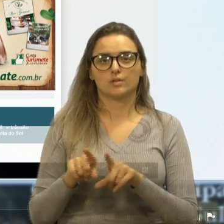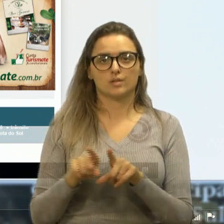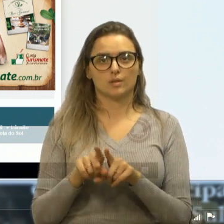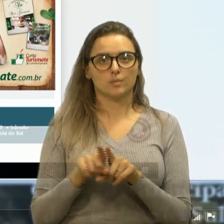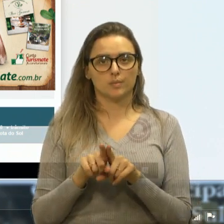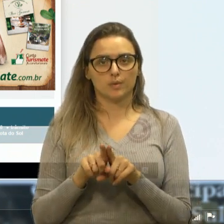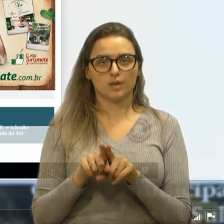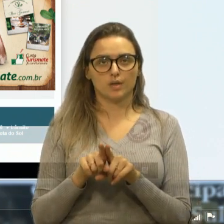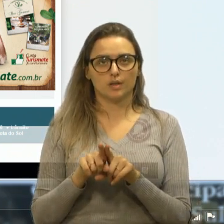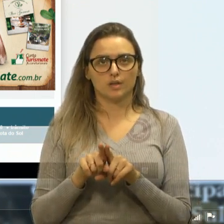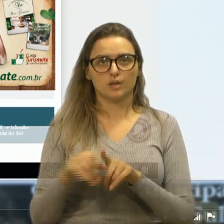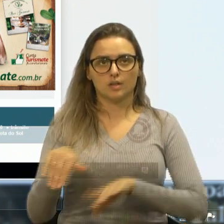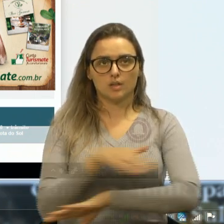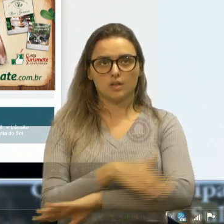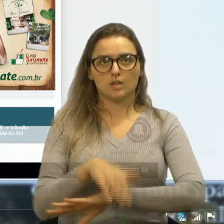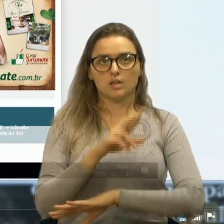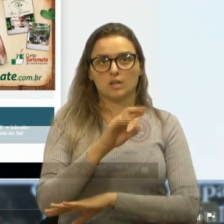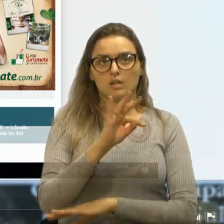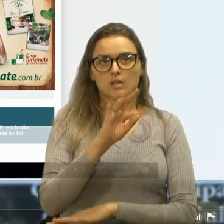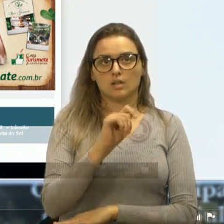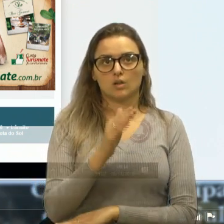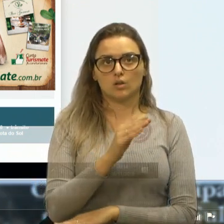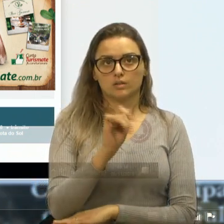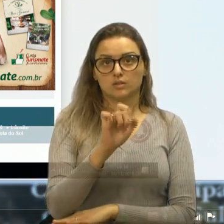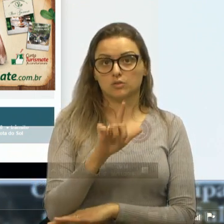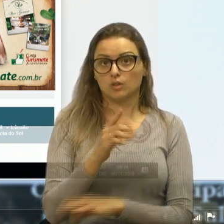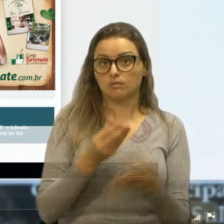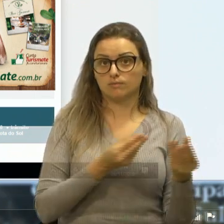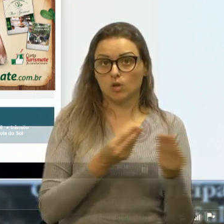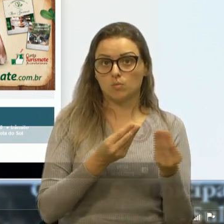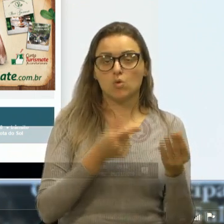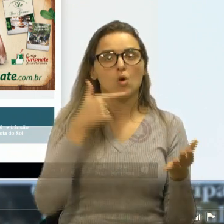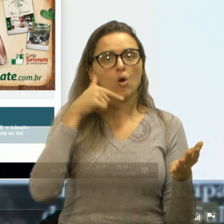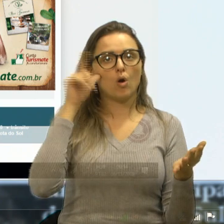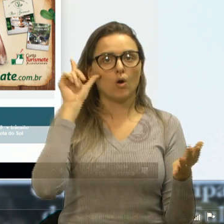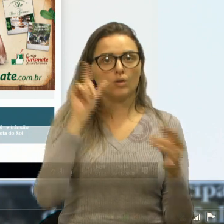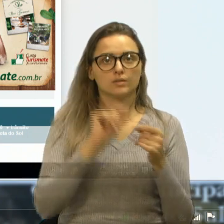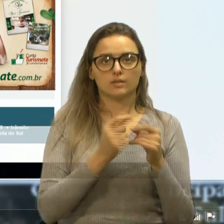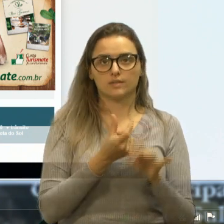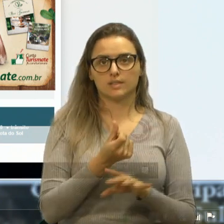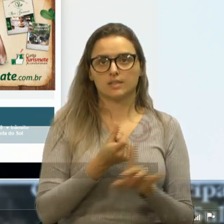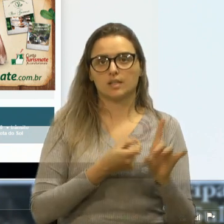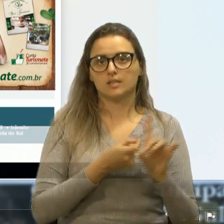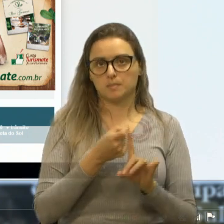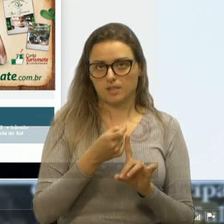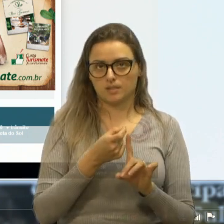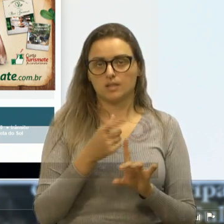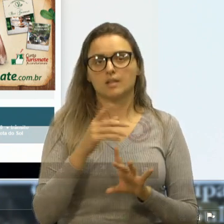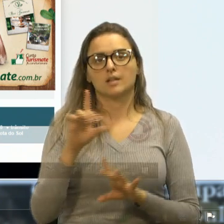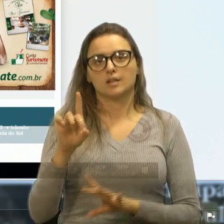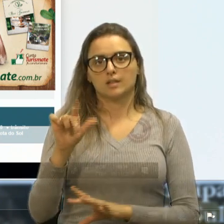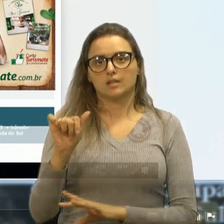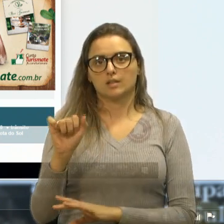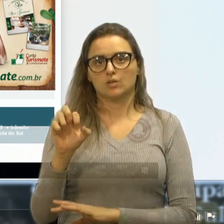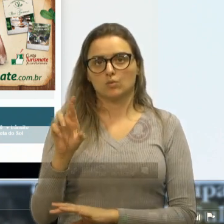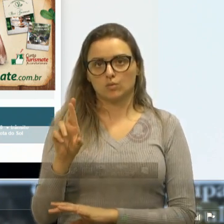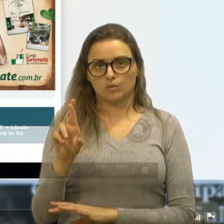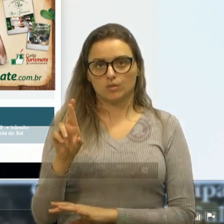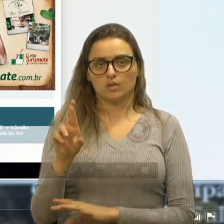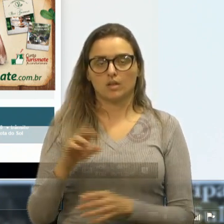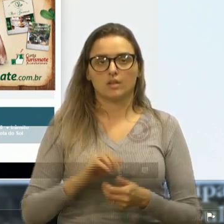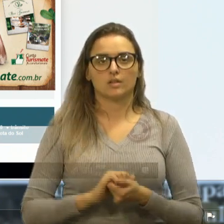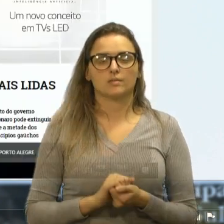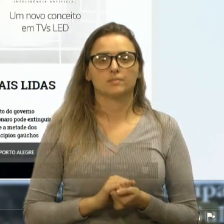ali a Rota do Sol, como é que está? Ontem fez seis meses, então, o o Dyer, então, nós